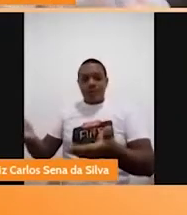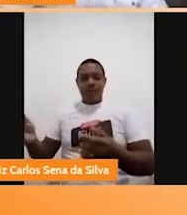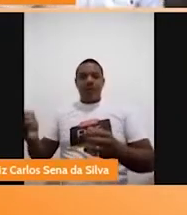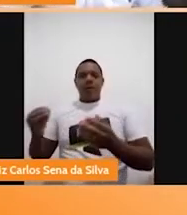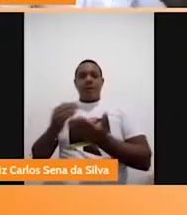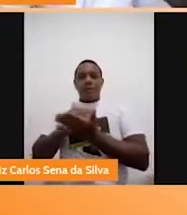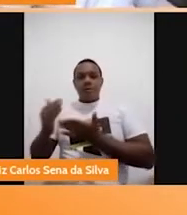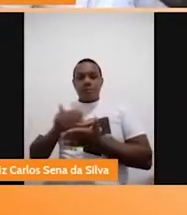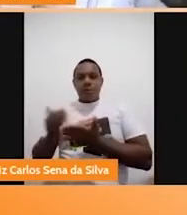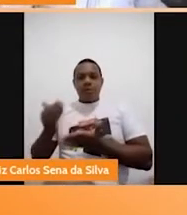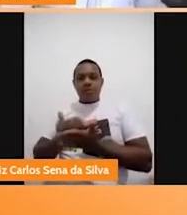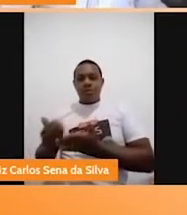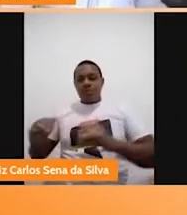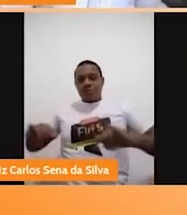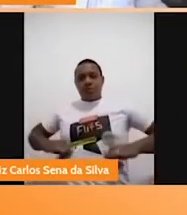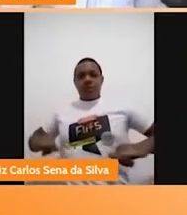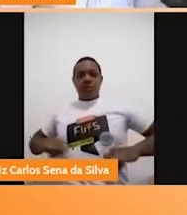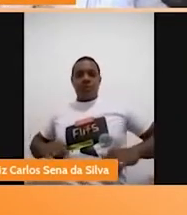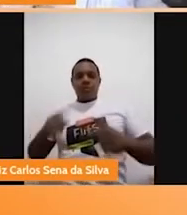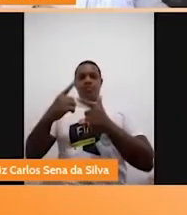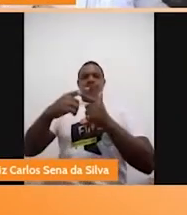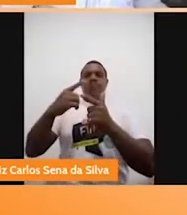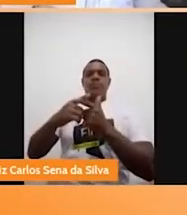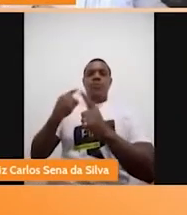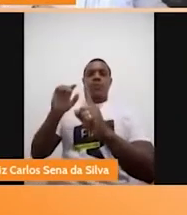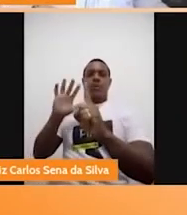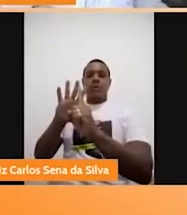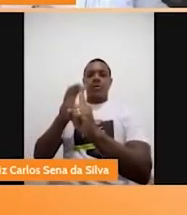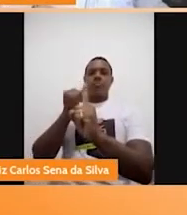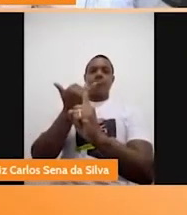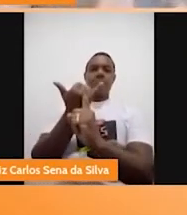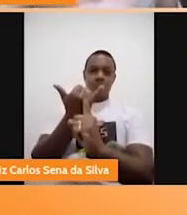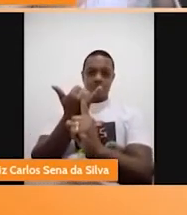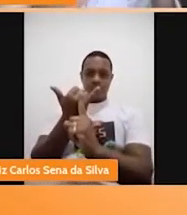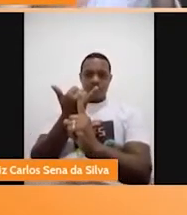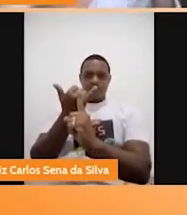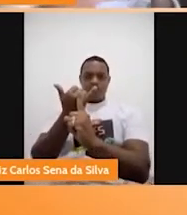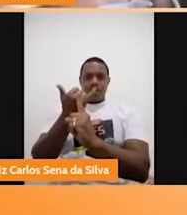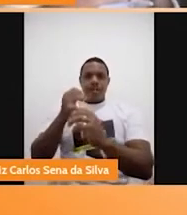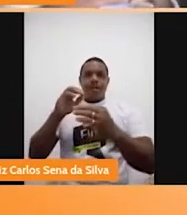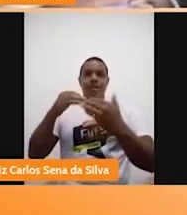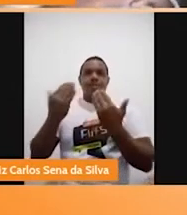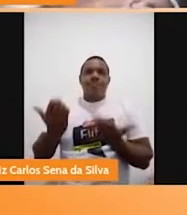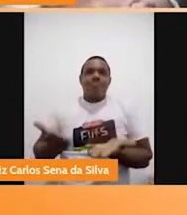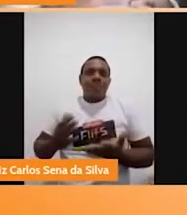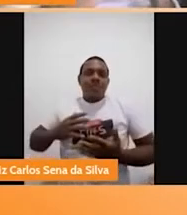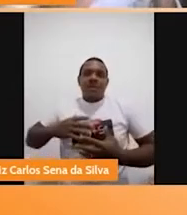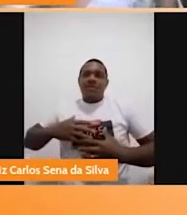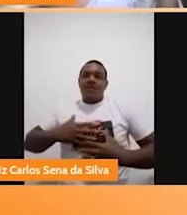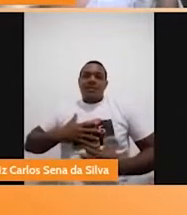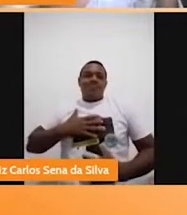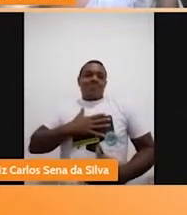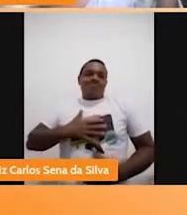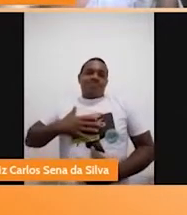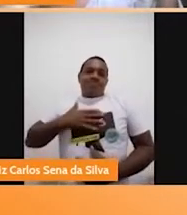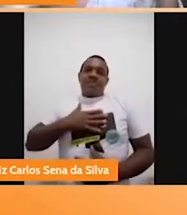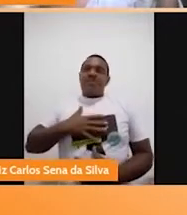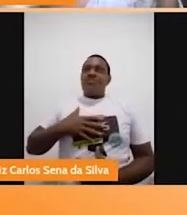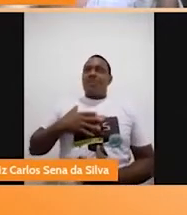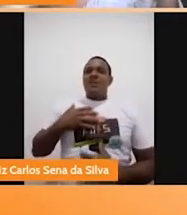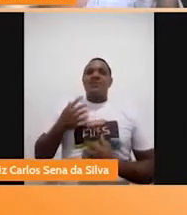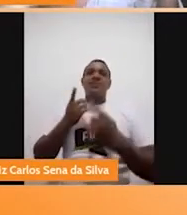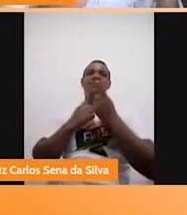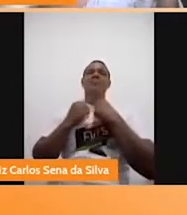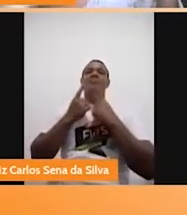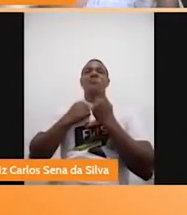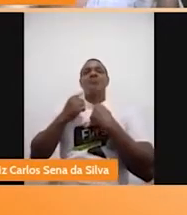a adoecer, né? E ela já não tem mais a vontade de ir para a escola, também. Ela já apresenta isso para os pais, é